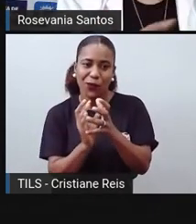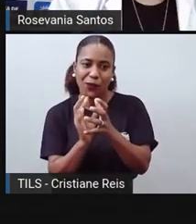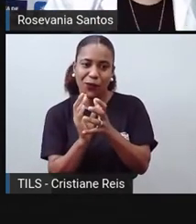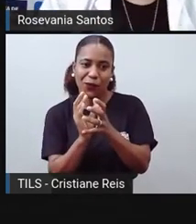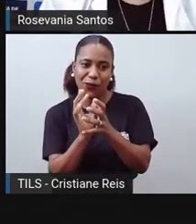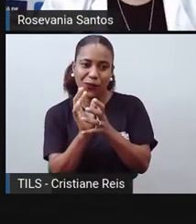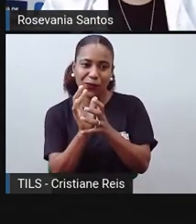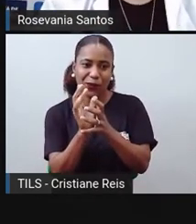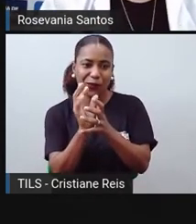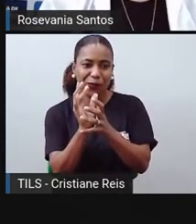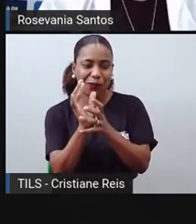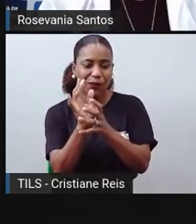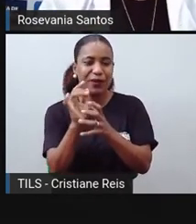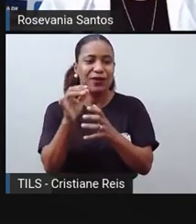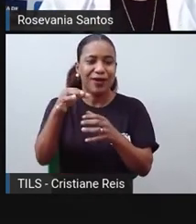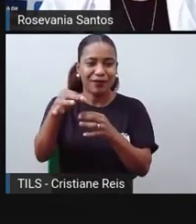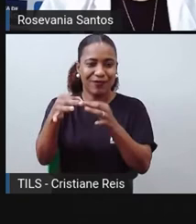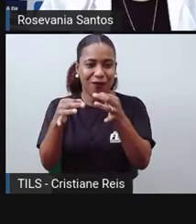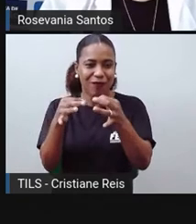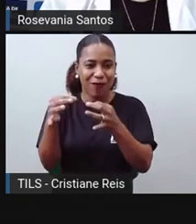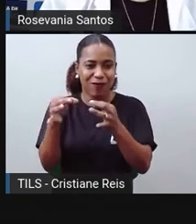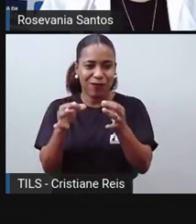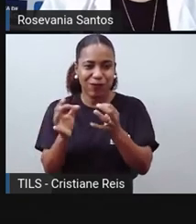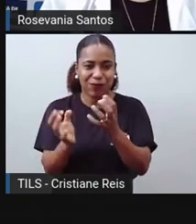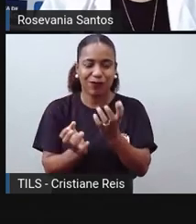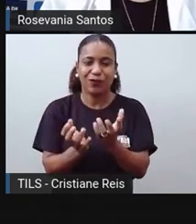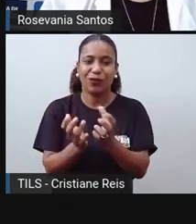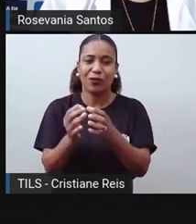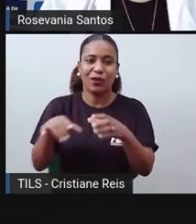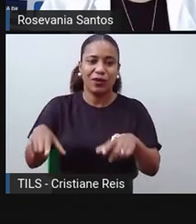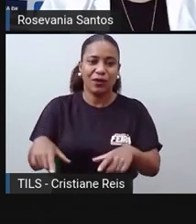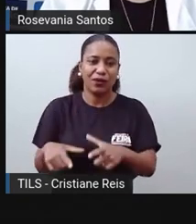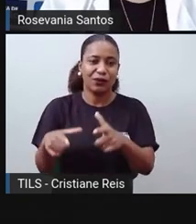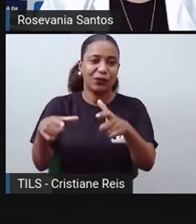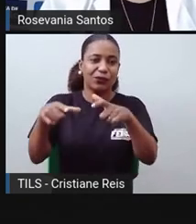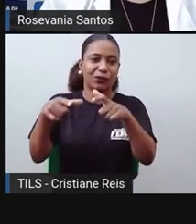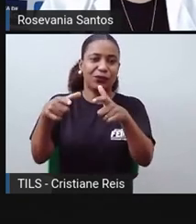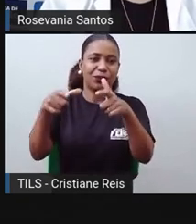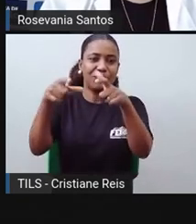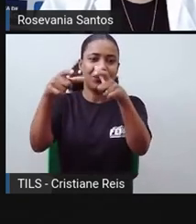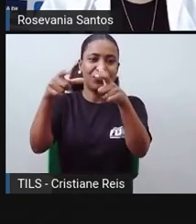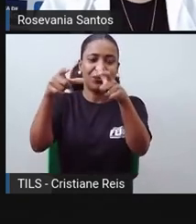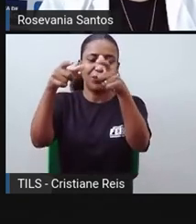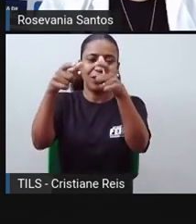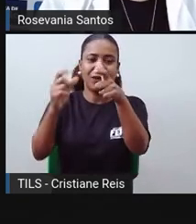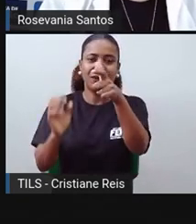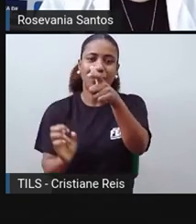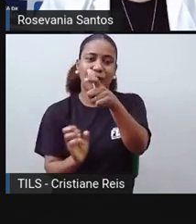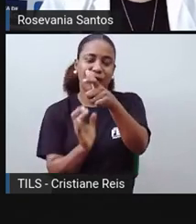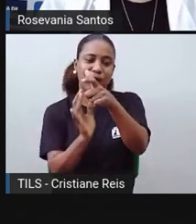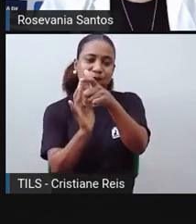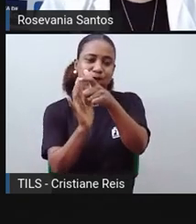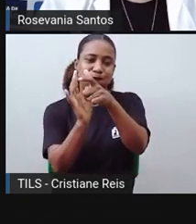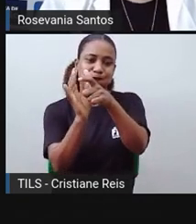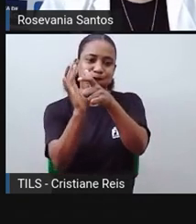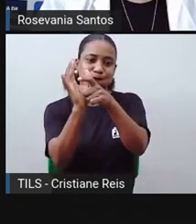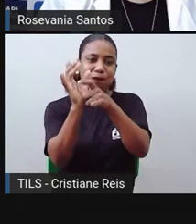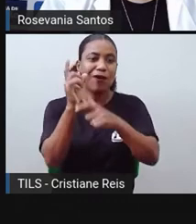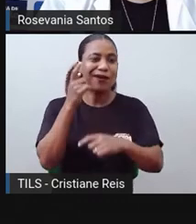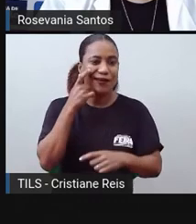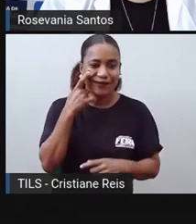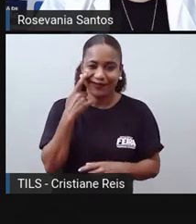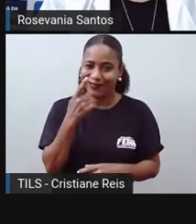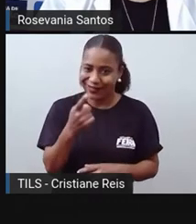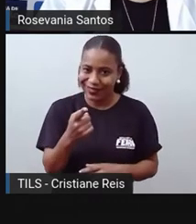né? Buraquinhos nessa rocha aí. E aí, o vulcão cresce até atingir a superfície e se tornasse uma ilha. Então, o que é que você tá vendo